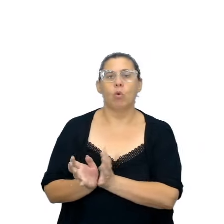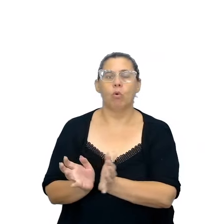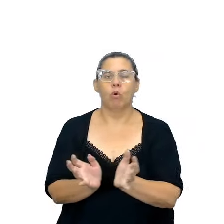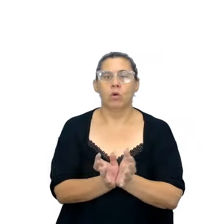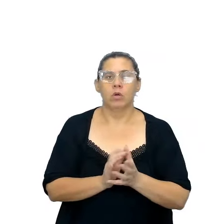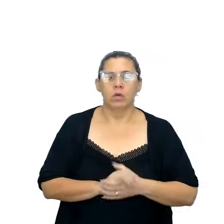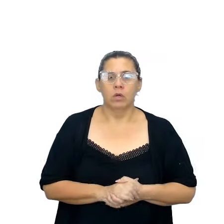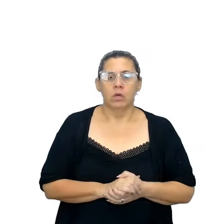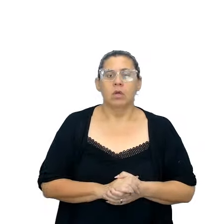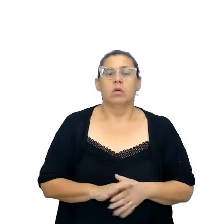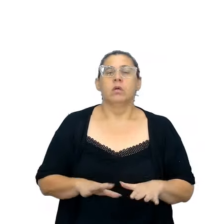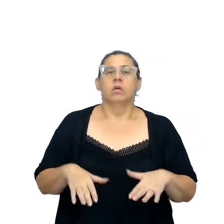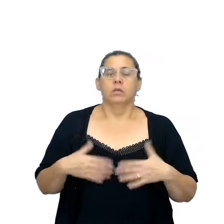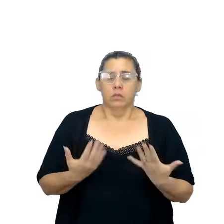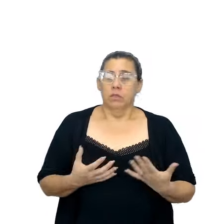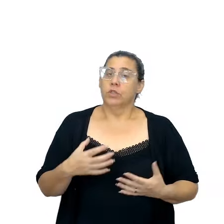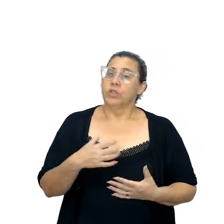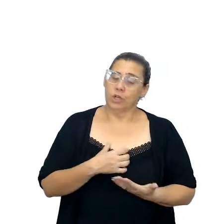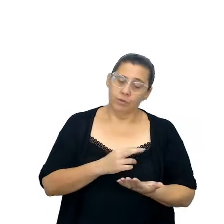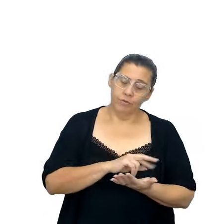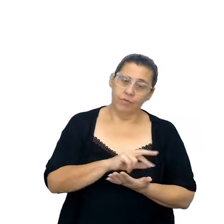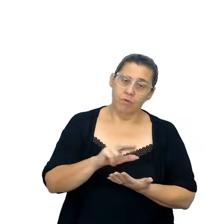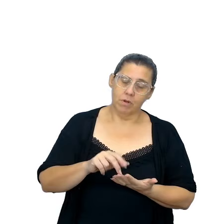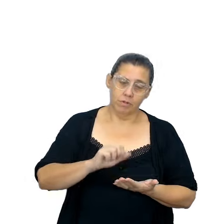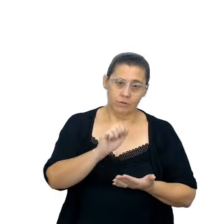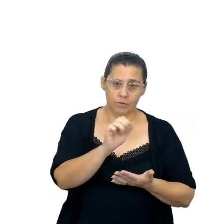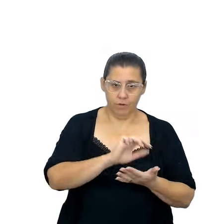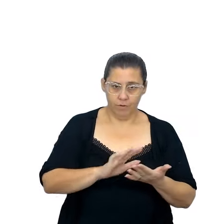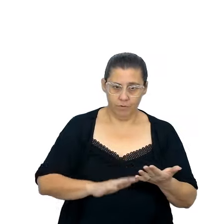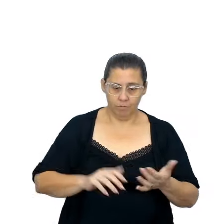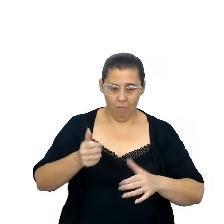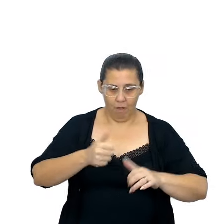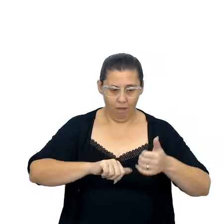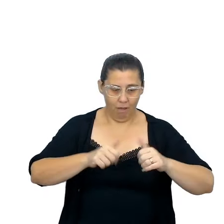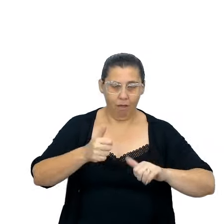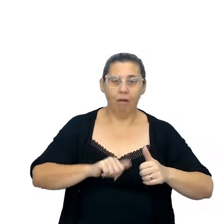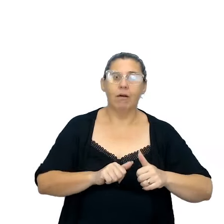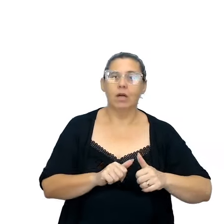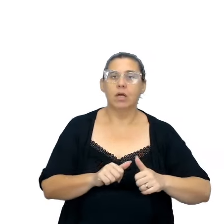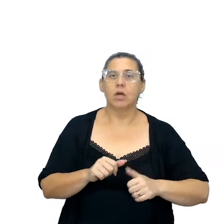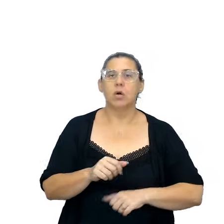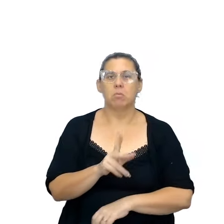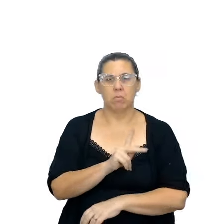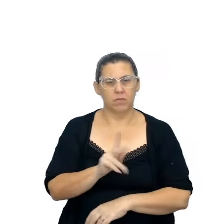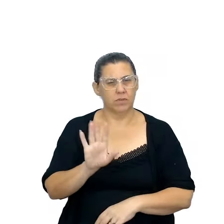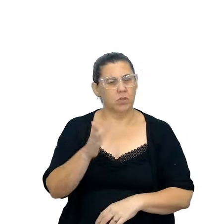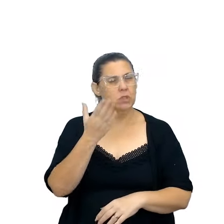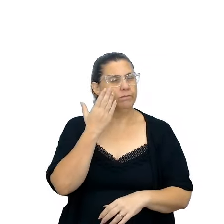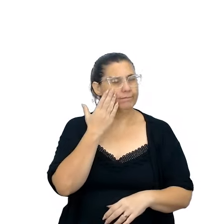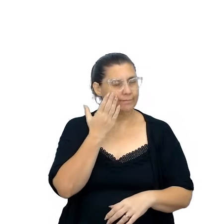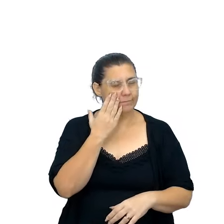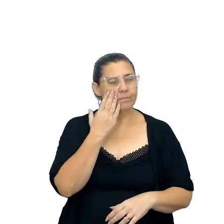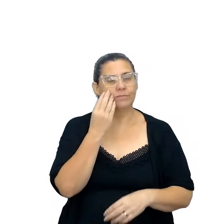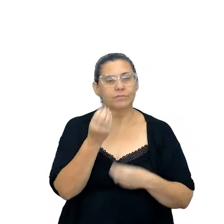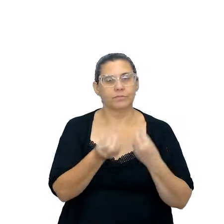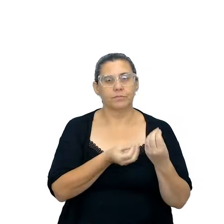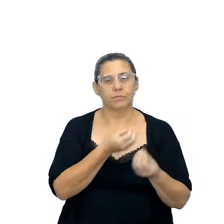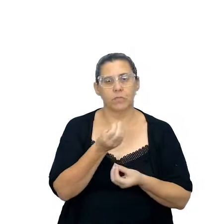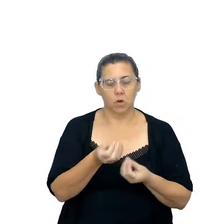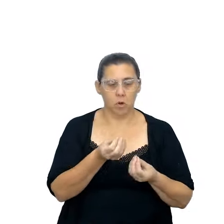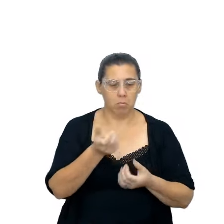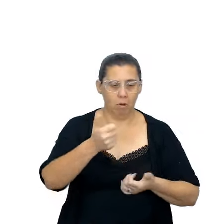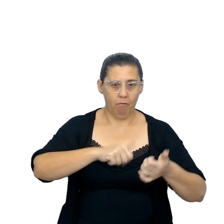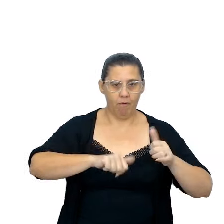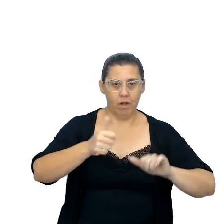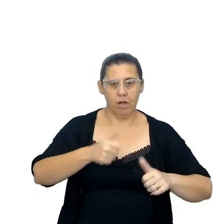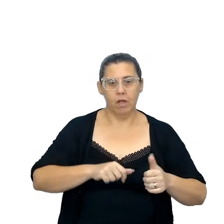Então, há muitas formas de avaliar e o professor já está habituado e pode usar as suas práticas, né? De avaliação tranquilamente